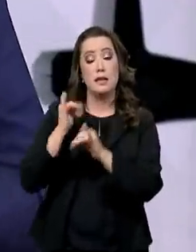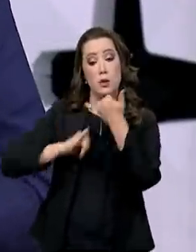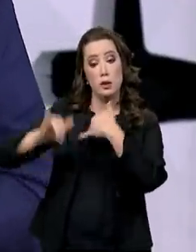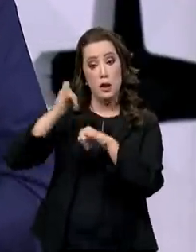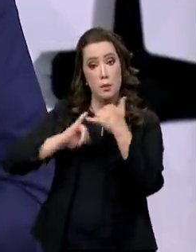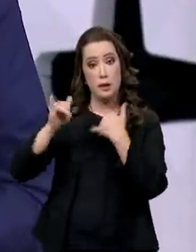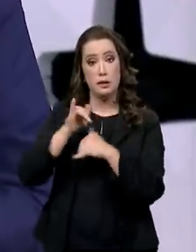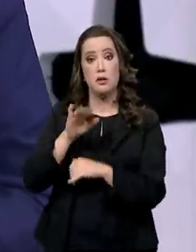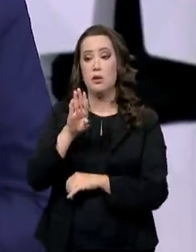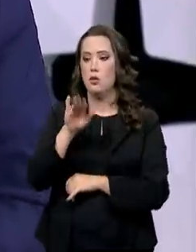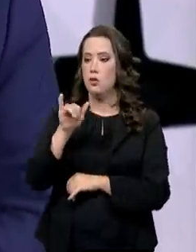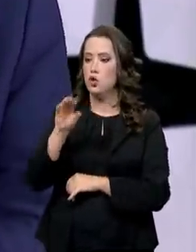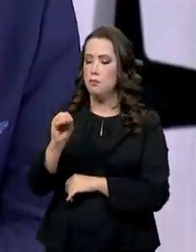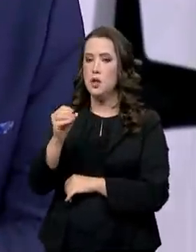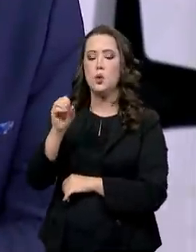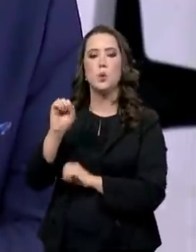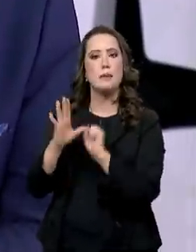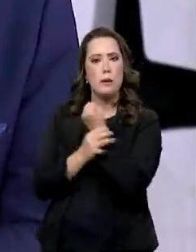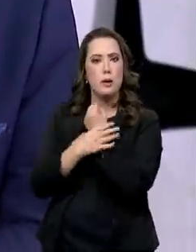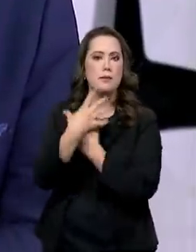de nível de biossegurança 4.